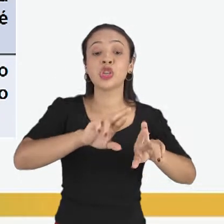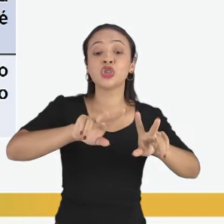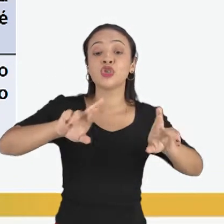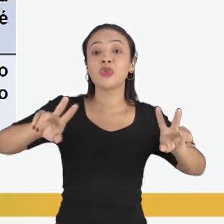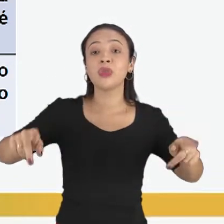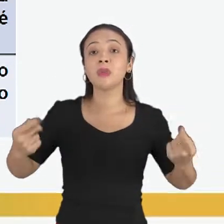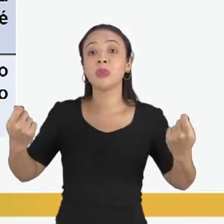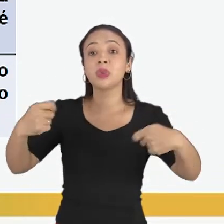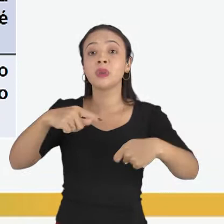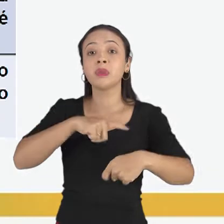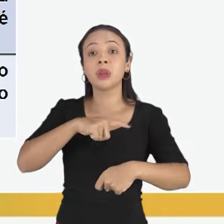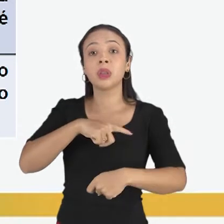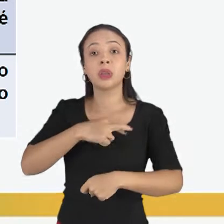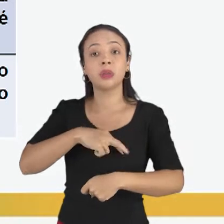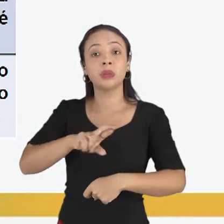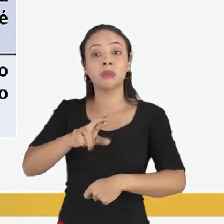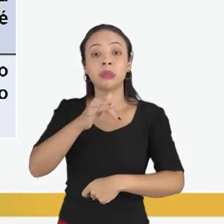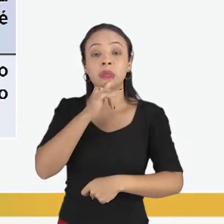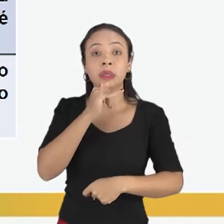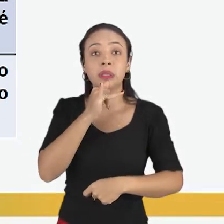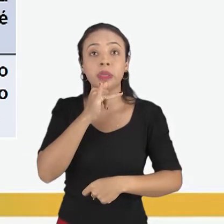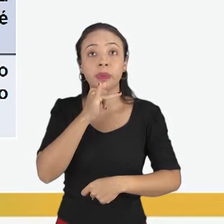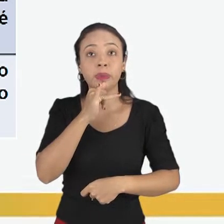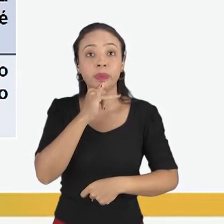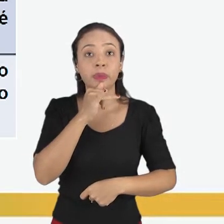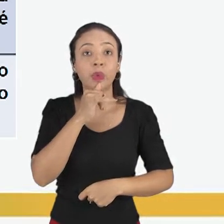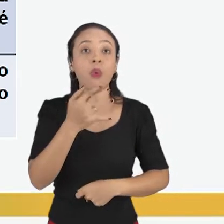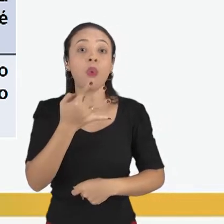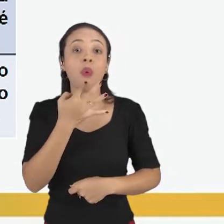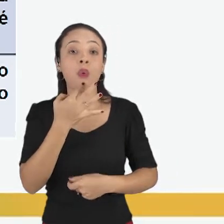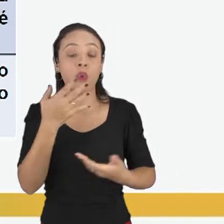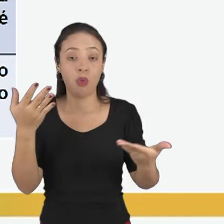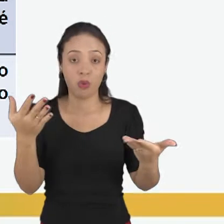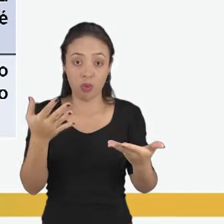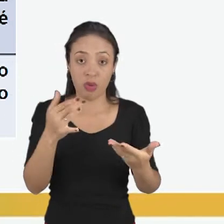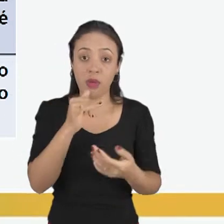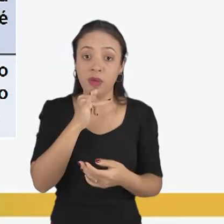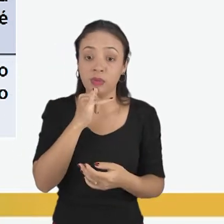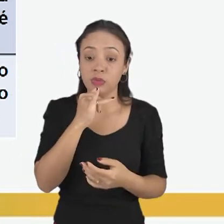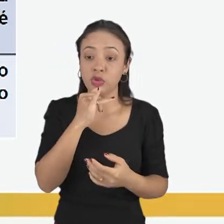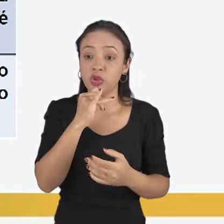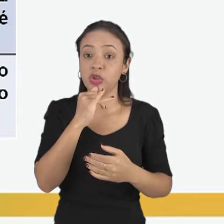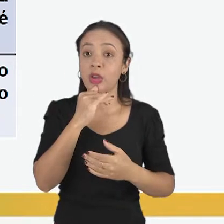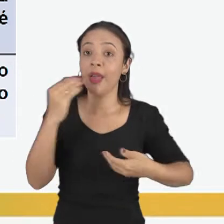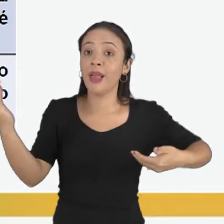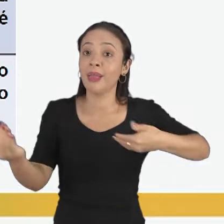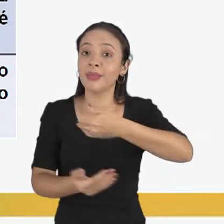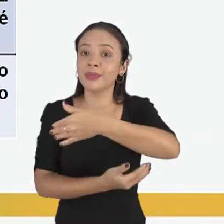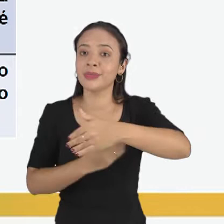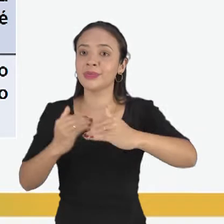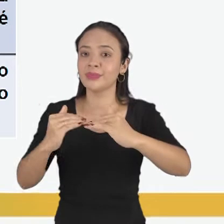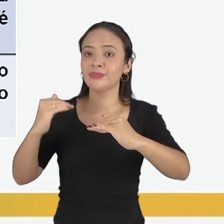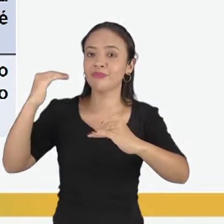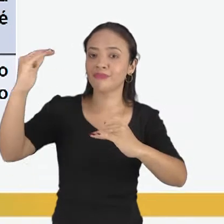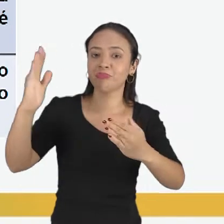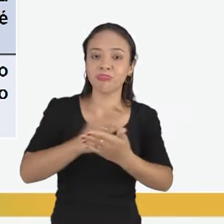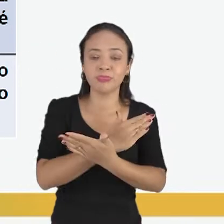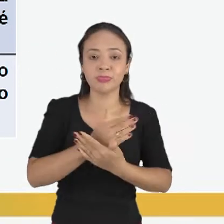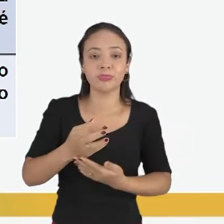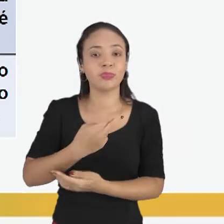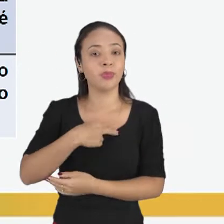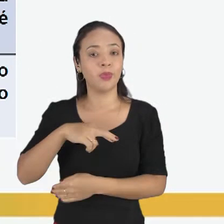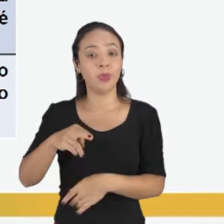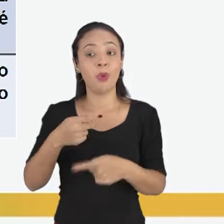religiões. A gente vai ver, nesta aula, alguns exemplos de comunicação com o transcendente de algumas religiões, porque essa